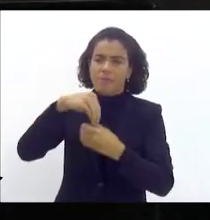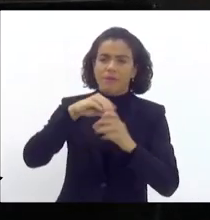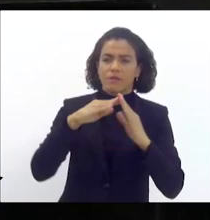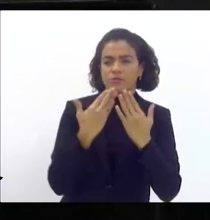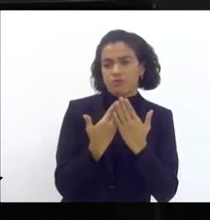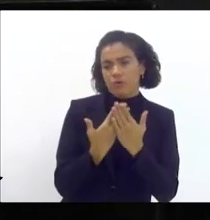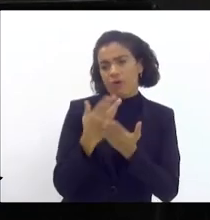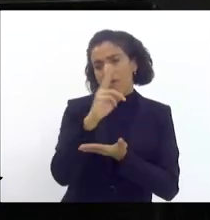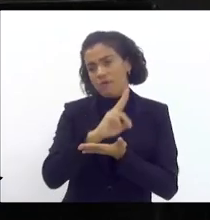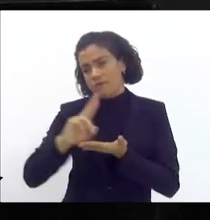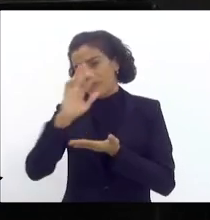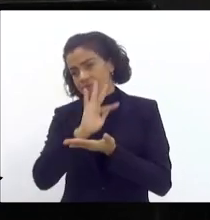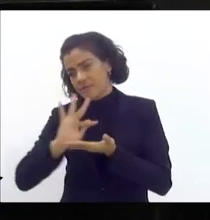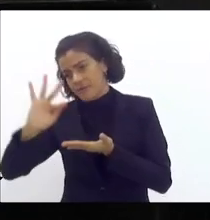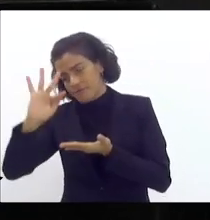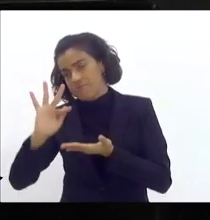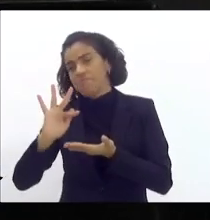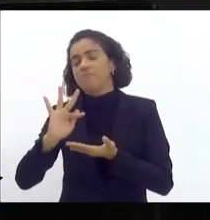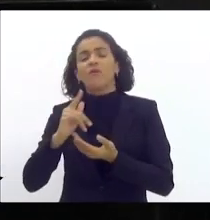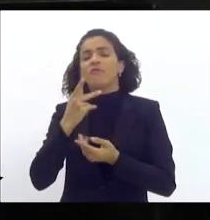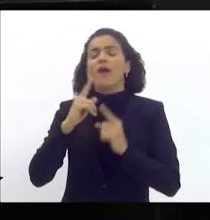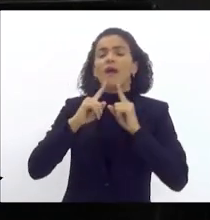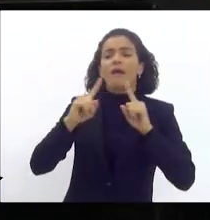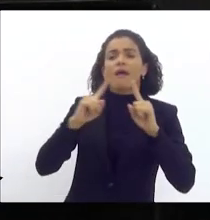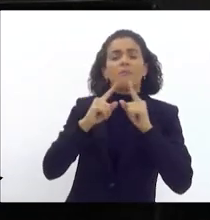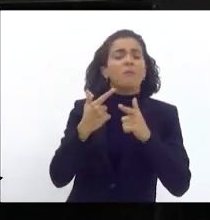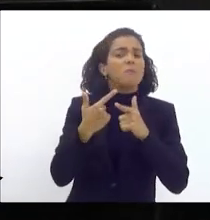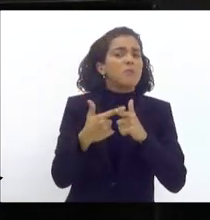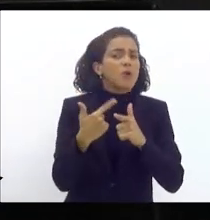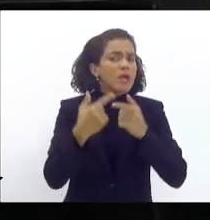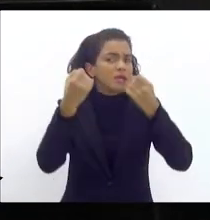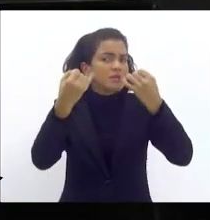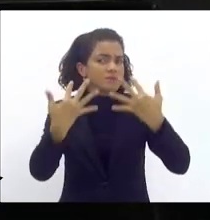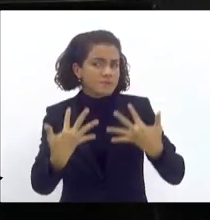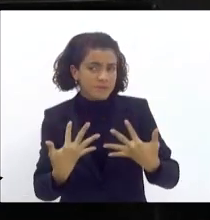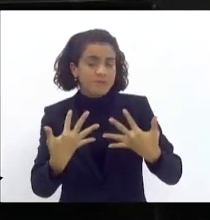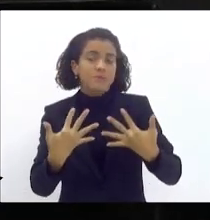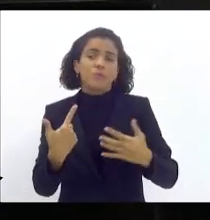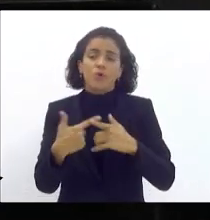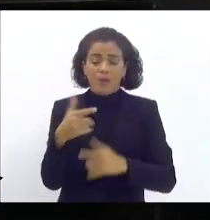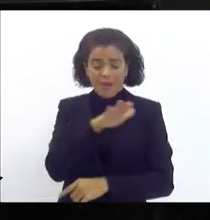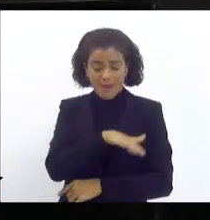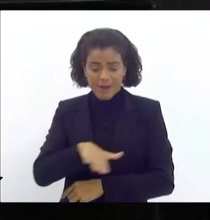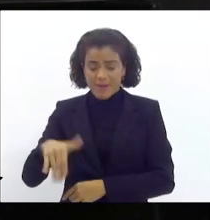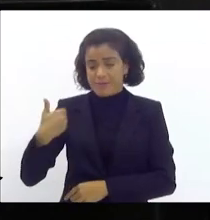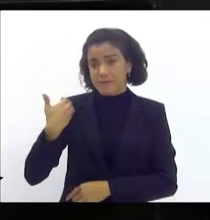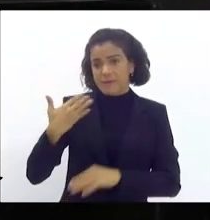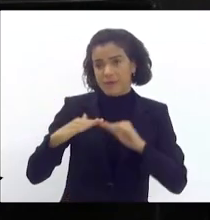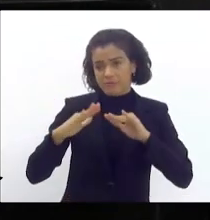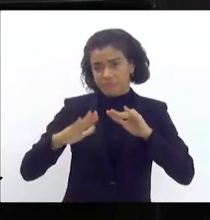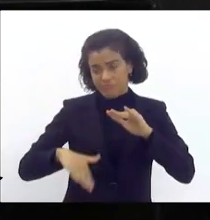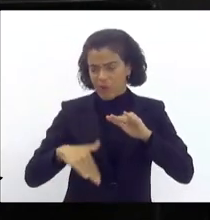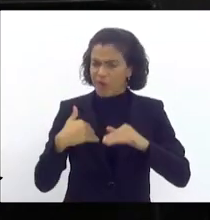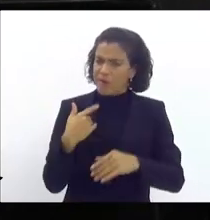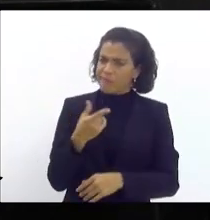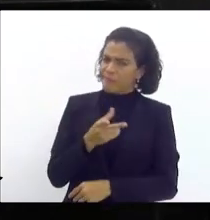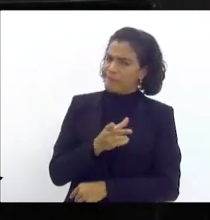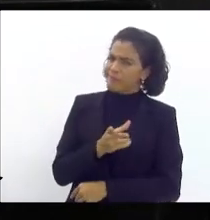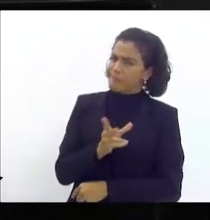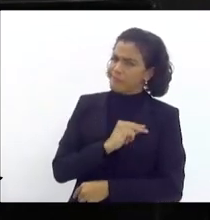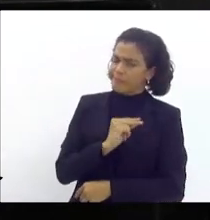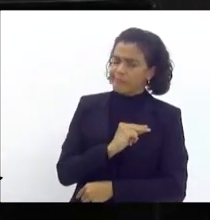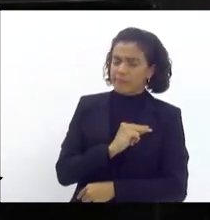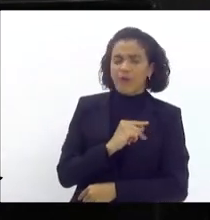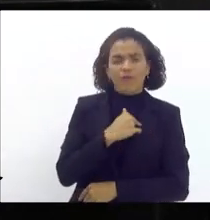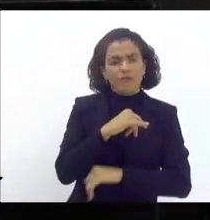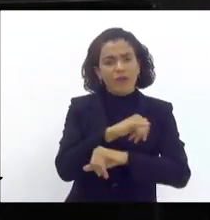faculdades. Colégio, eles alegam que é porque a criança é menor de idade. Ora, vou falar uma coisa para